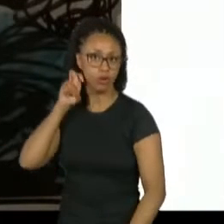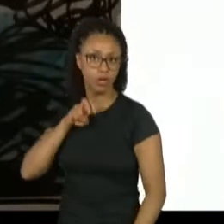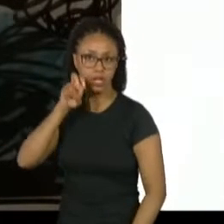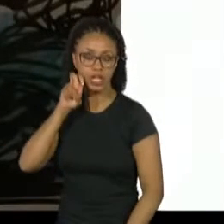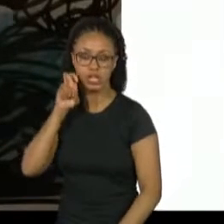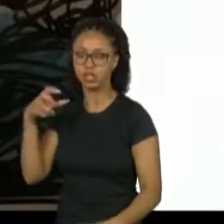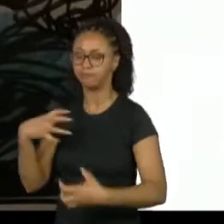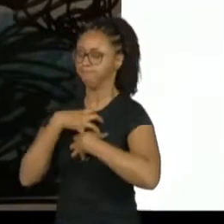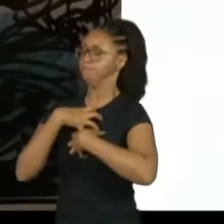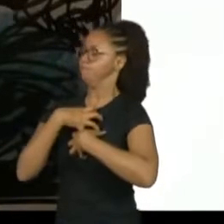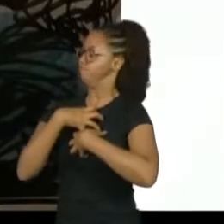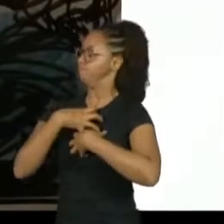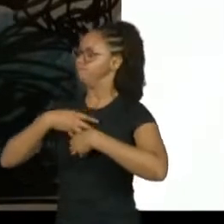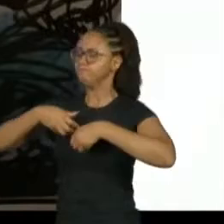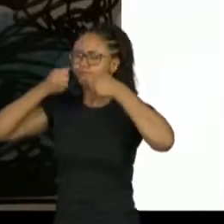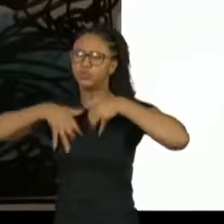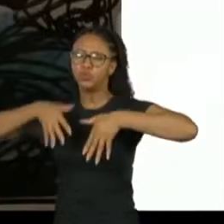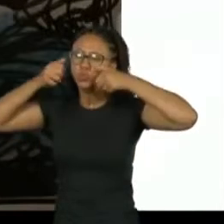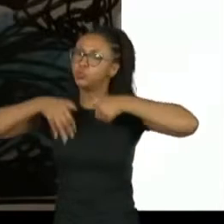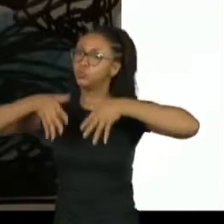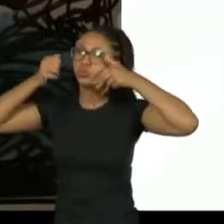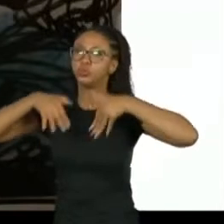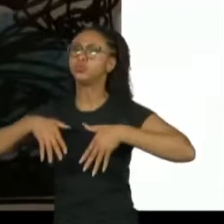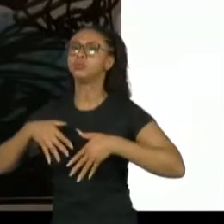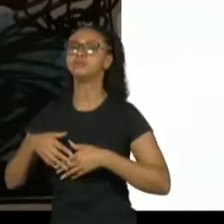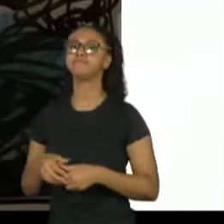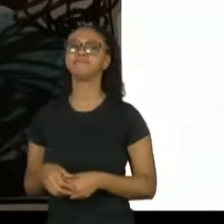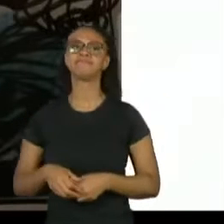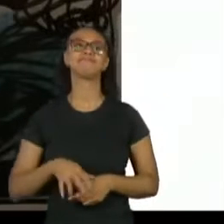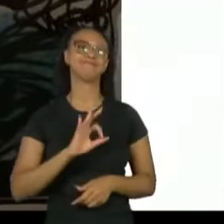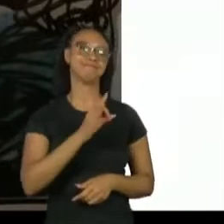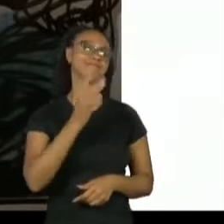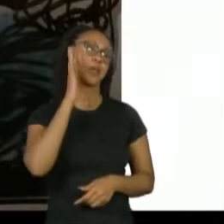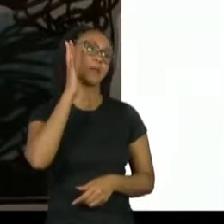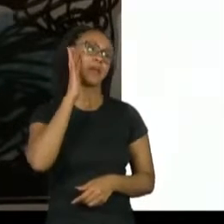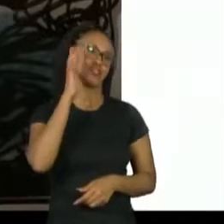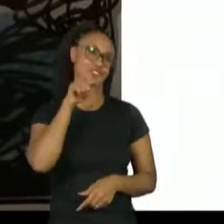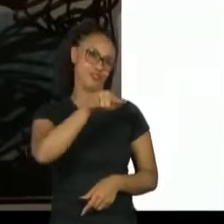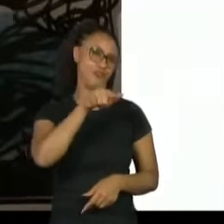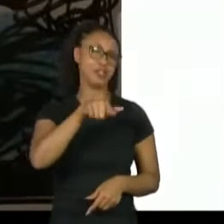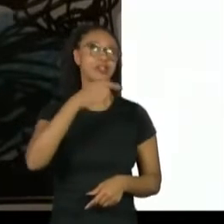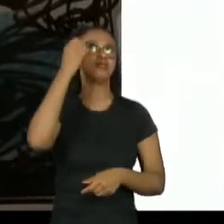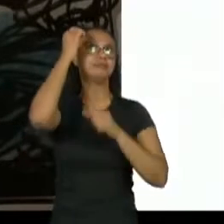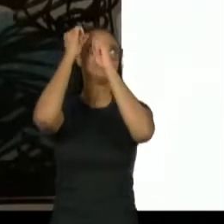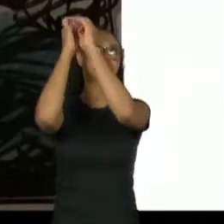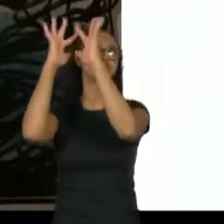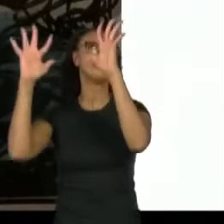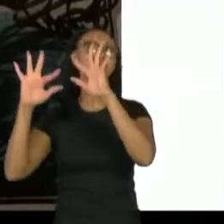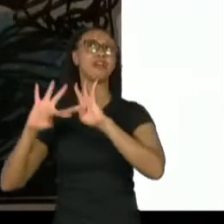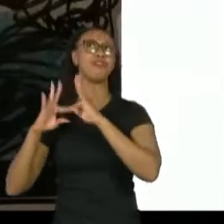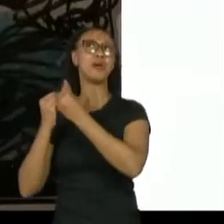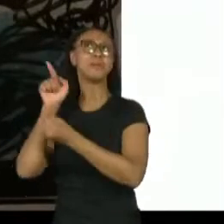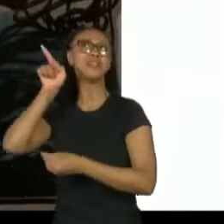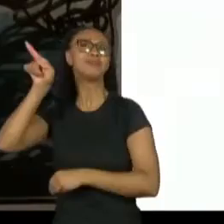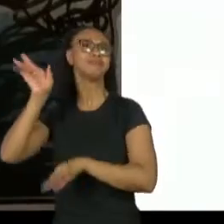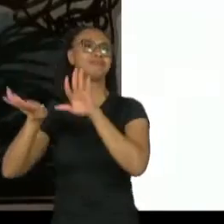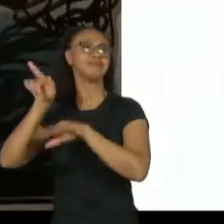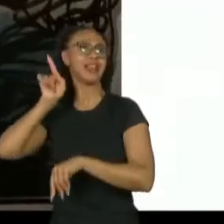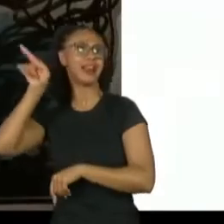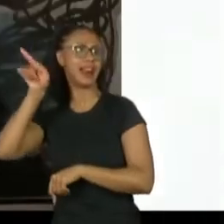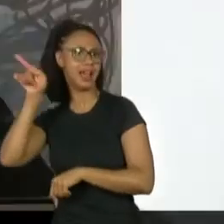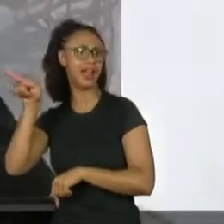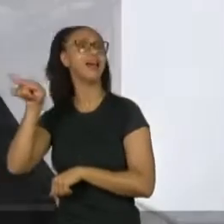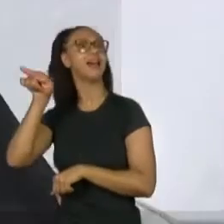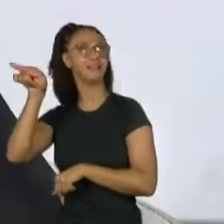remetia a, sei lá, a ideia, né, ao imaginário de que os seus estavam lá, né, os seus